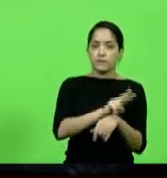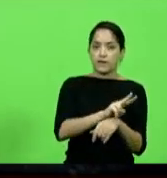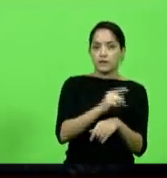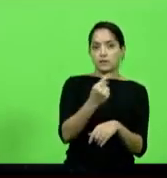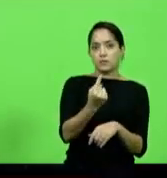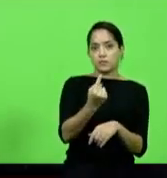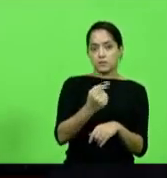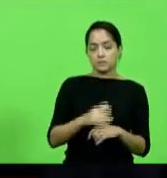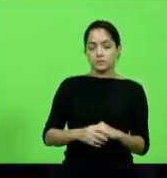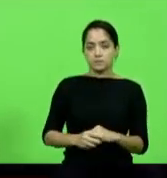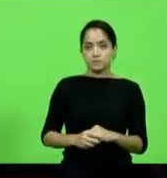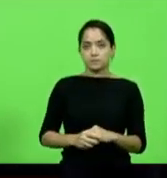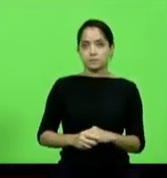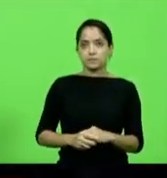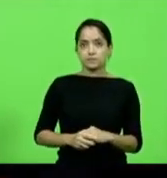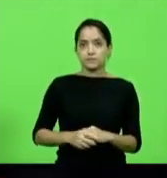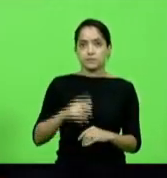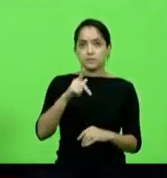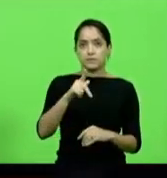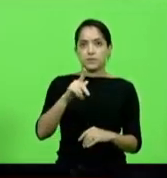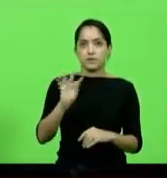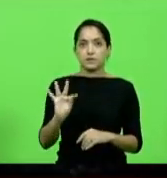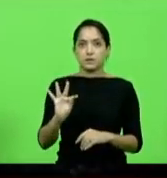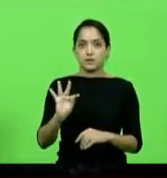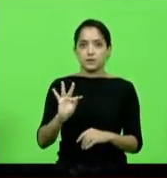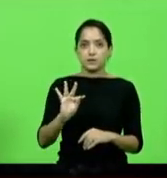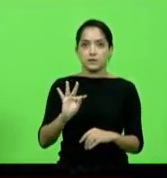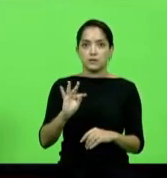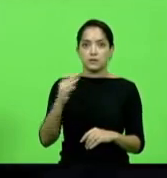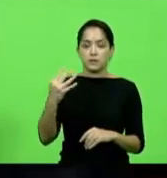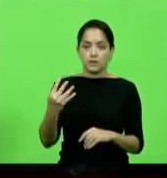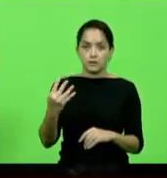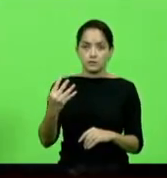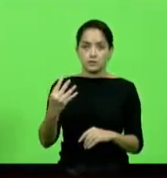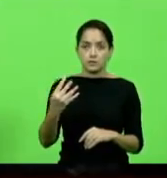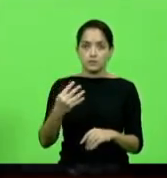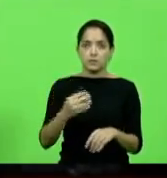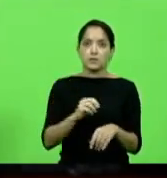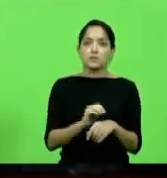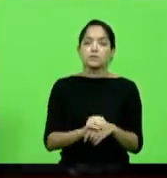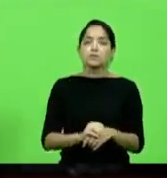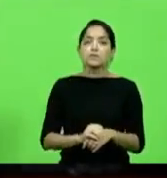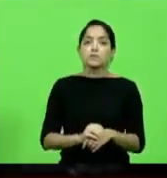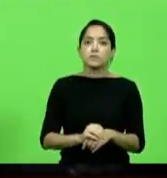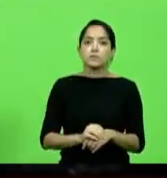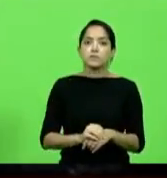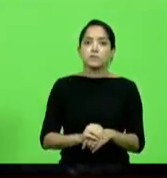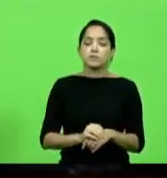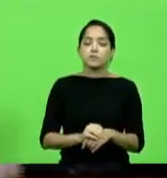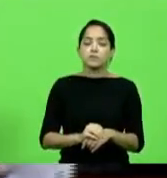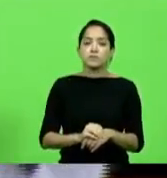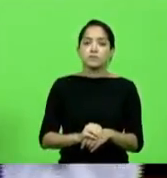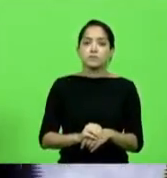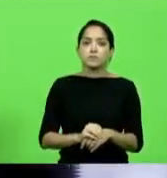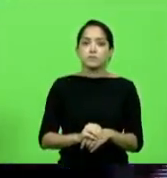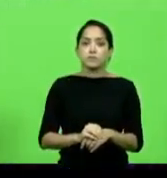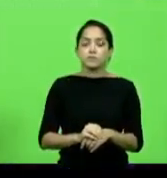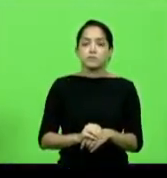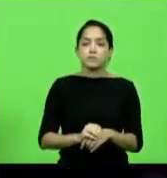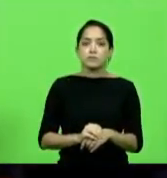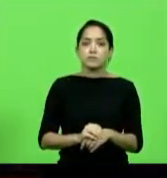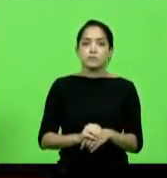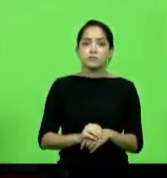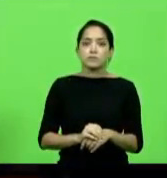uma vaga. PT, quatro membros, sete, aliás, Bloco